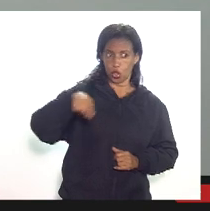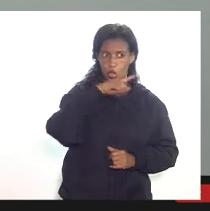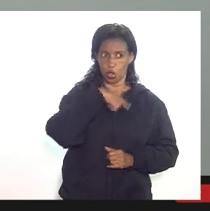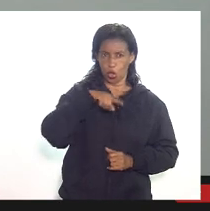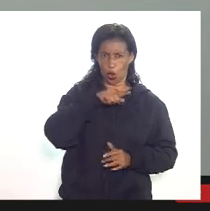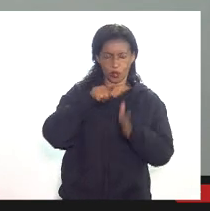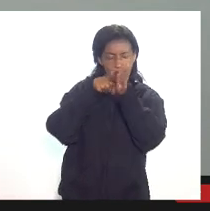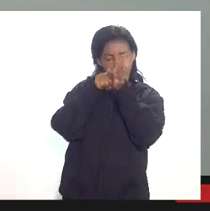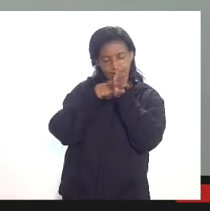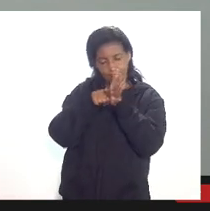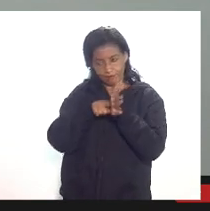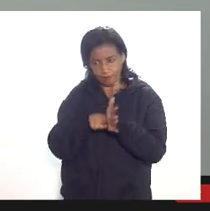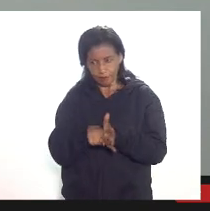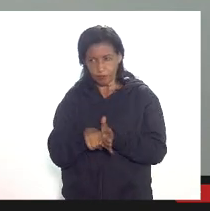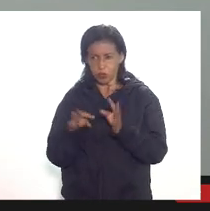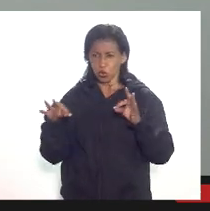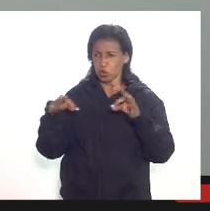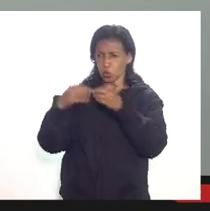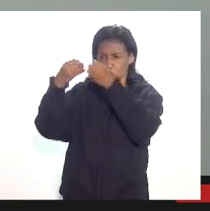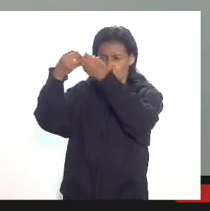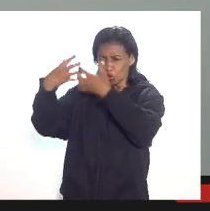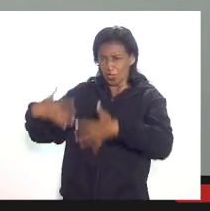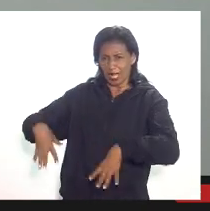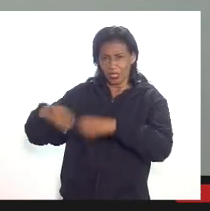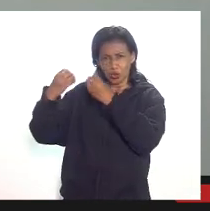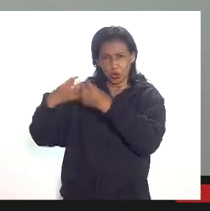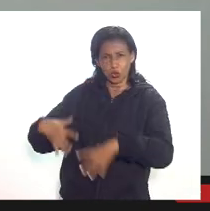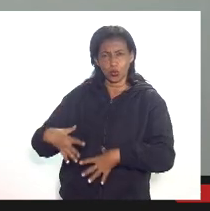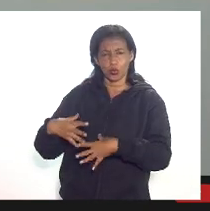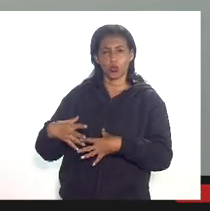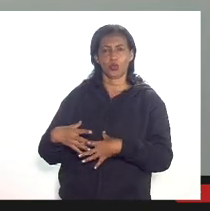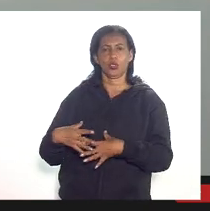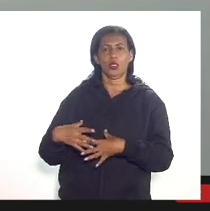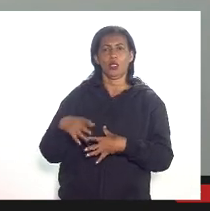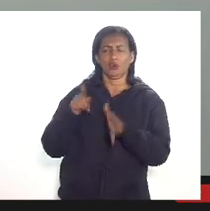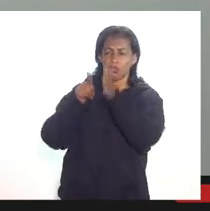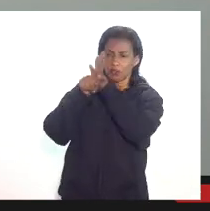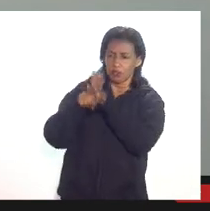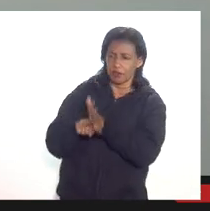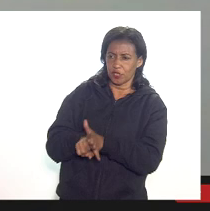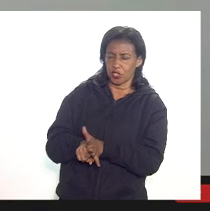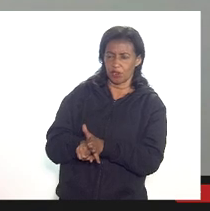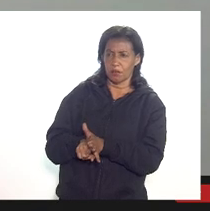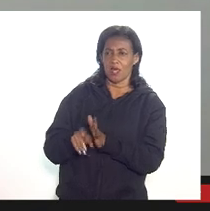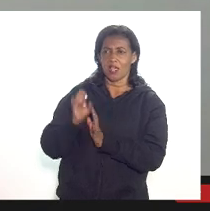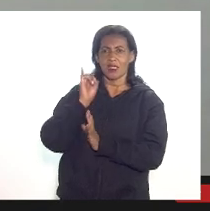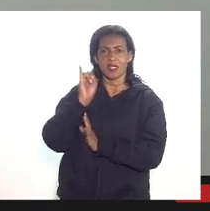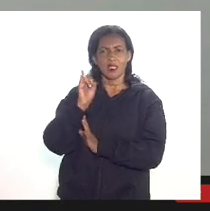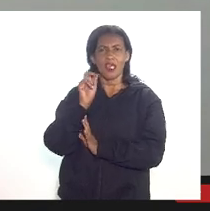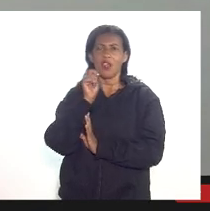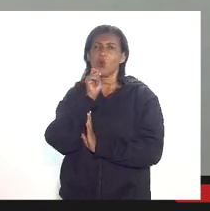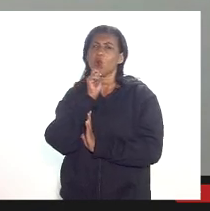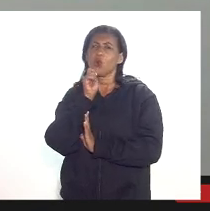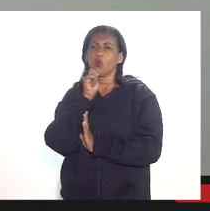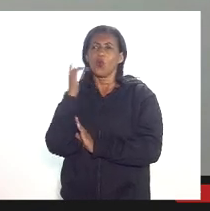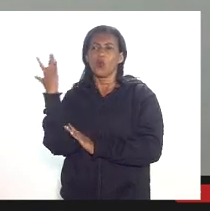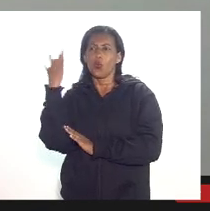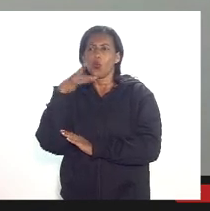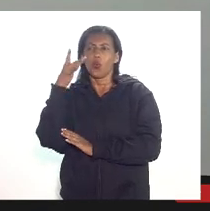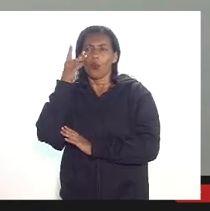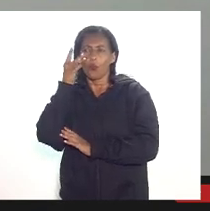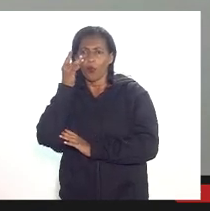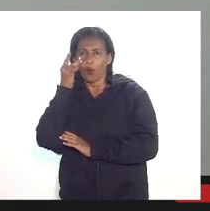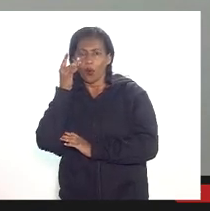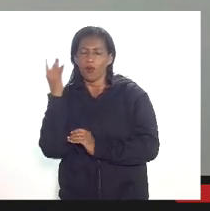investigando todos os gastos lançados como os custos de afrentamento bom, se ela não tem parte relacionada o custo que ela pode lançar